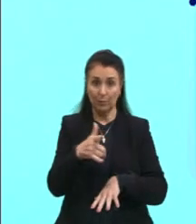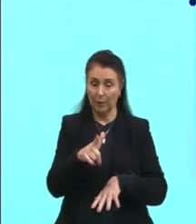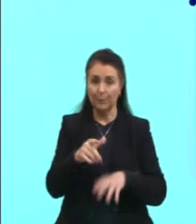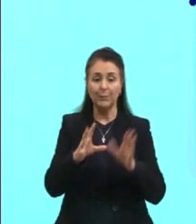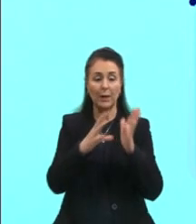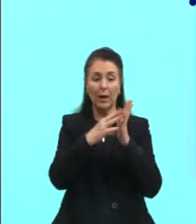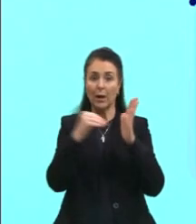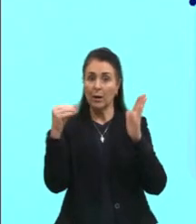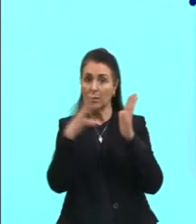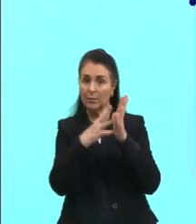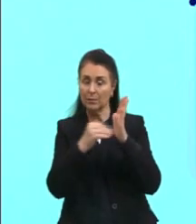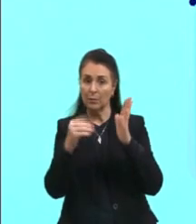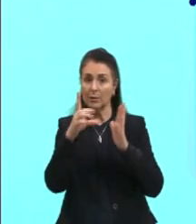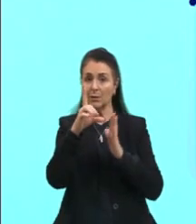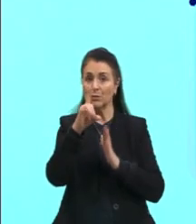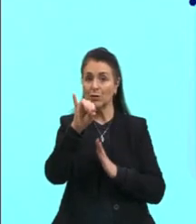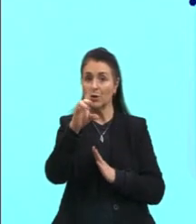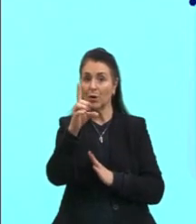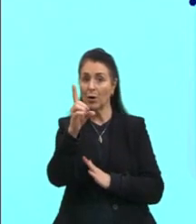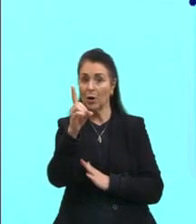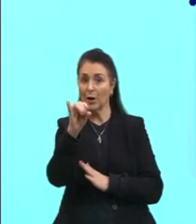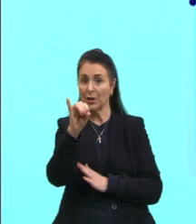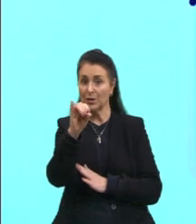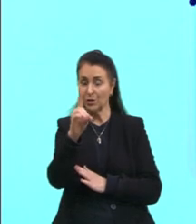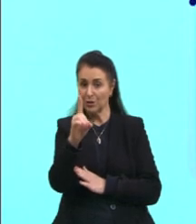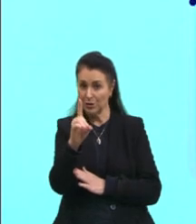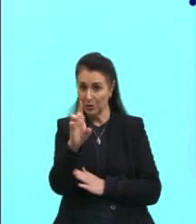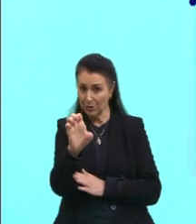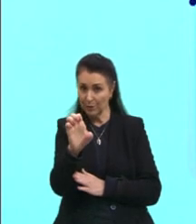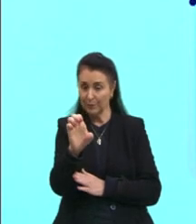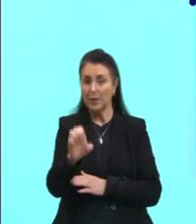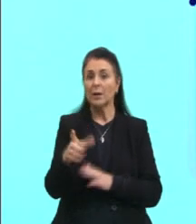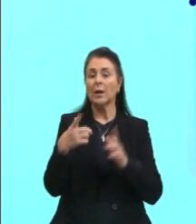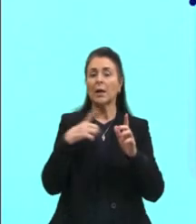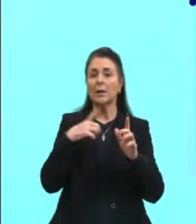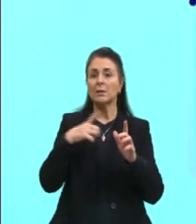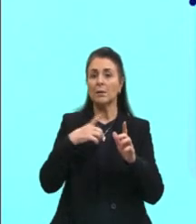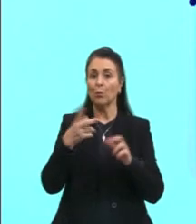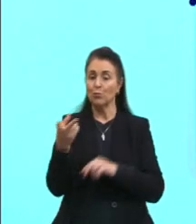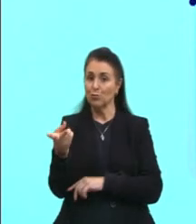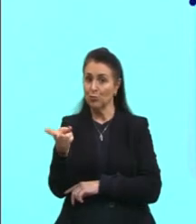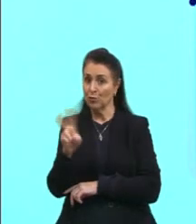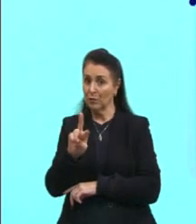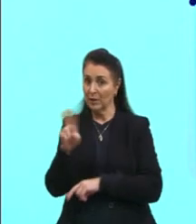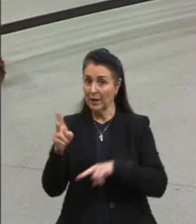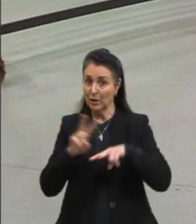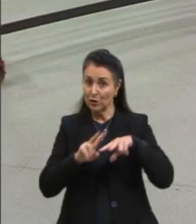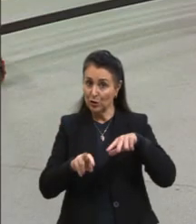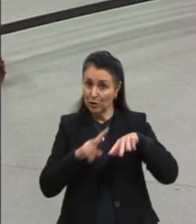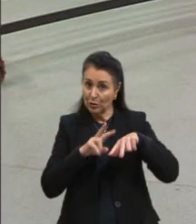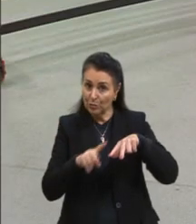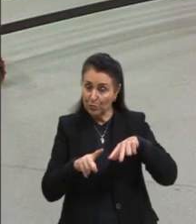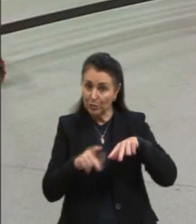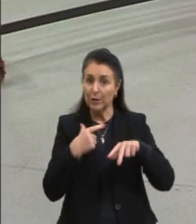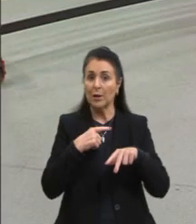deles. São dióicos. Sexos diferentes. Os indivíduos com sexos diferentes. Ritual de acasalamento